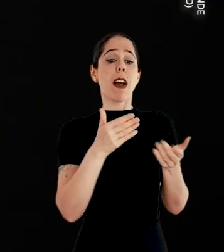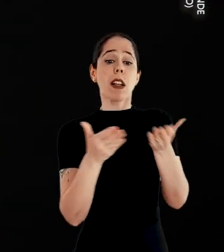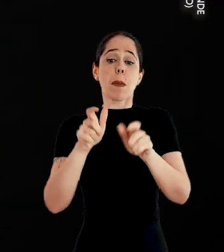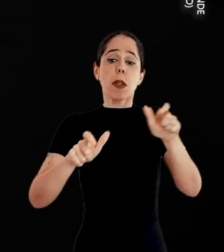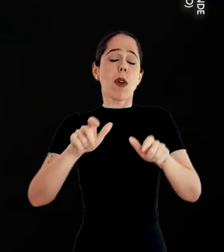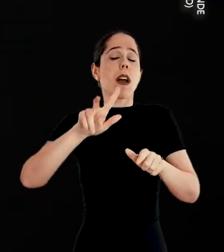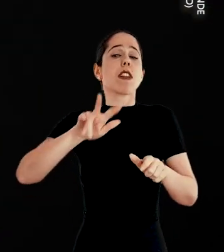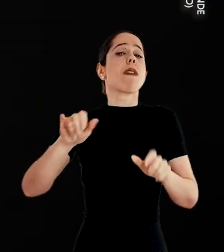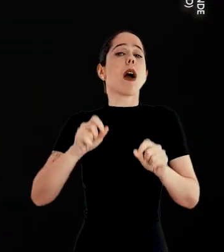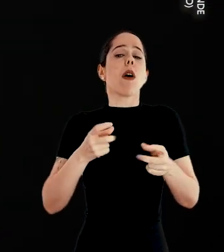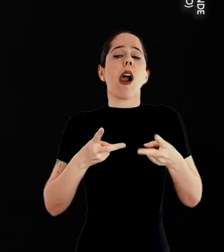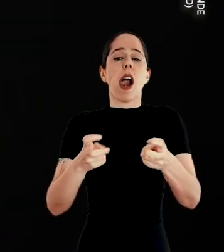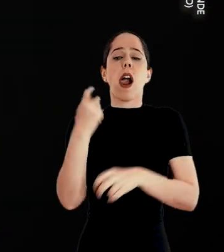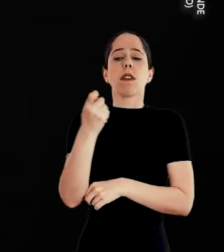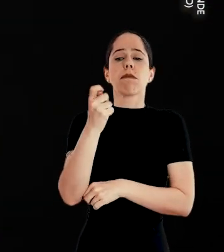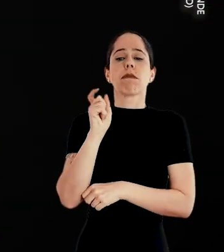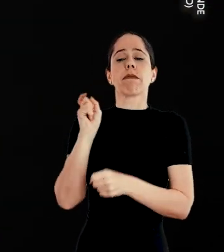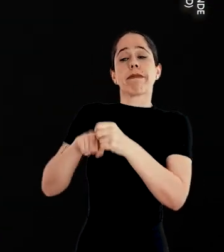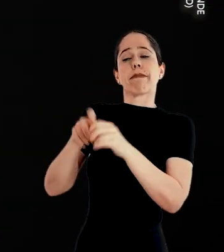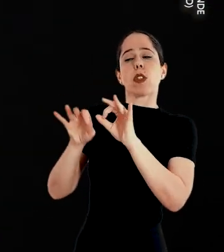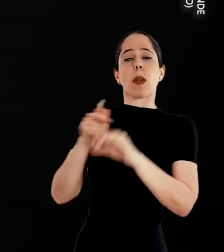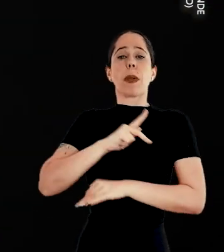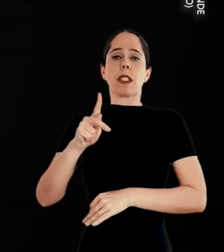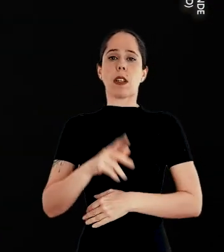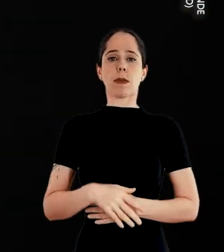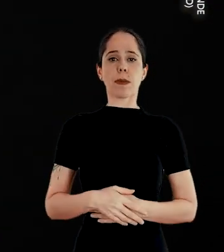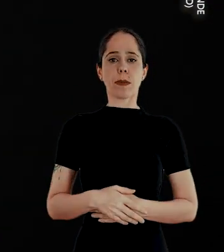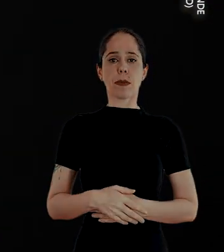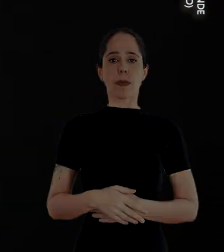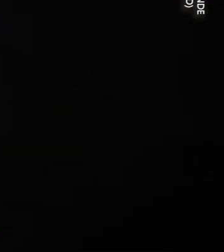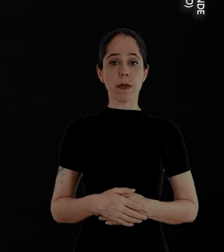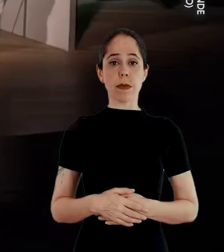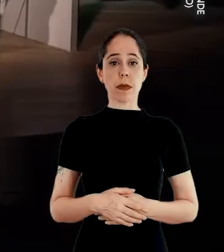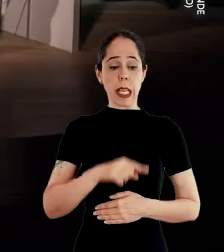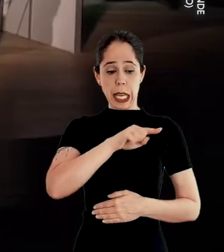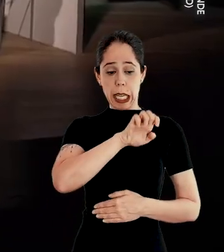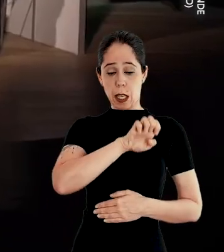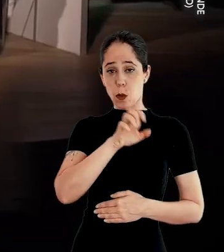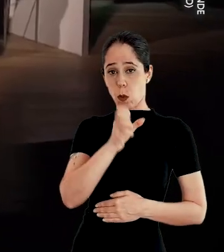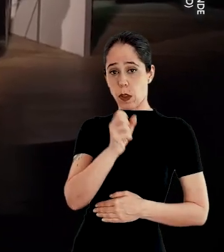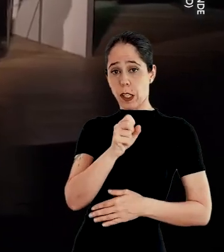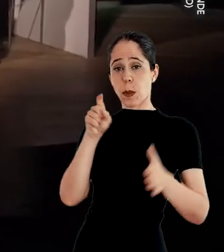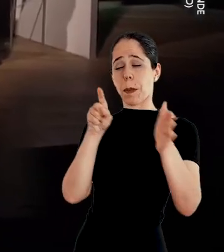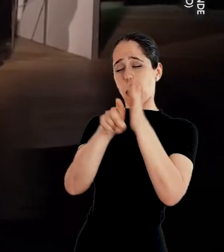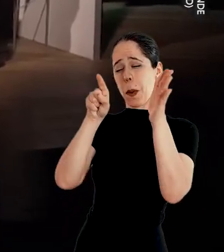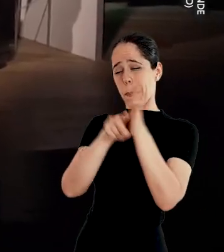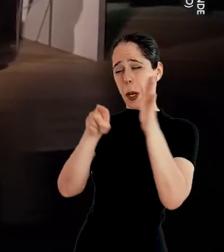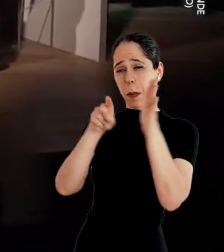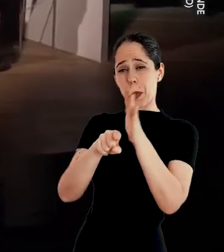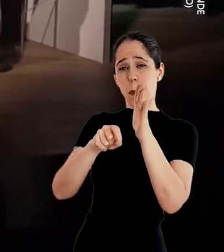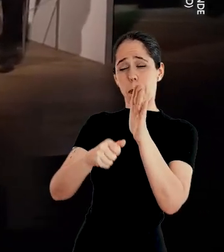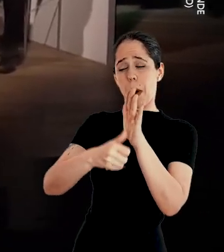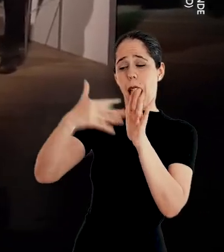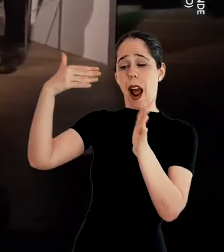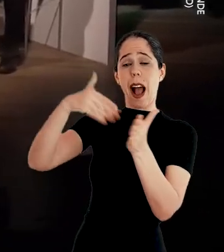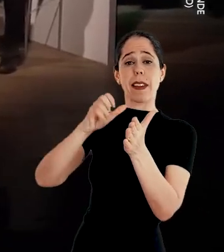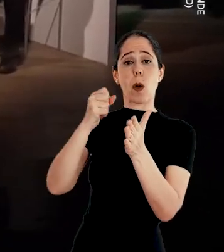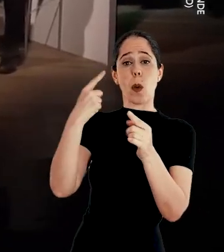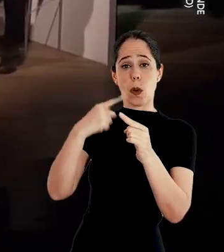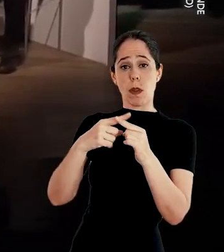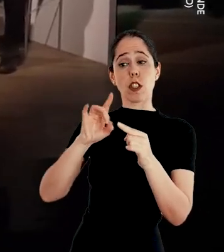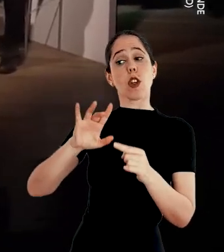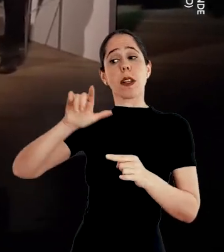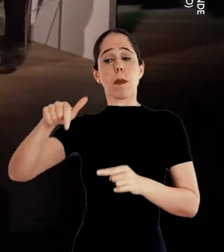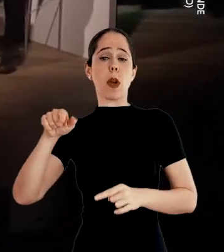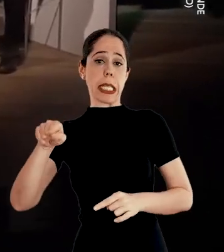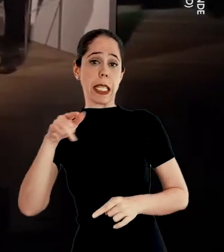Completamente diferente, porque vou servir as pessoas e não me servir do Rio Grande num projeto presidencial. Só depois de Eduardo perguntar oito vezes,